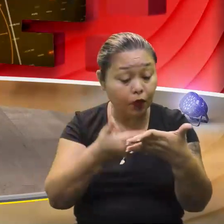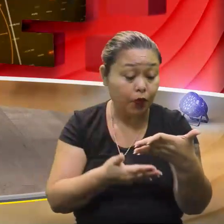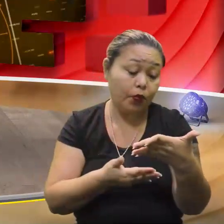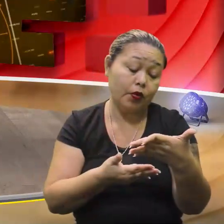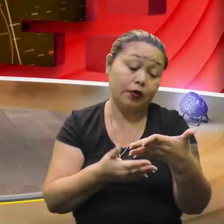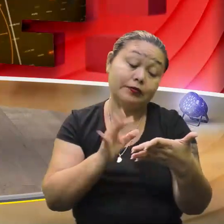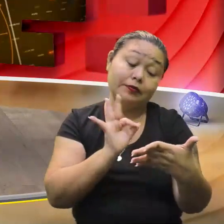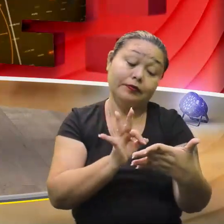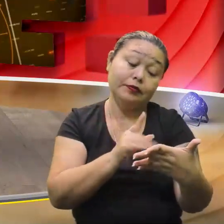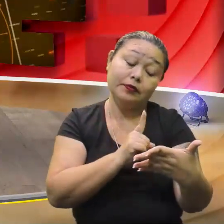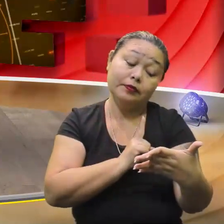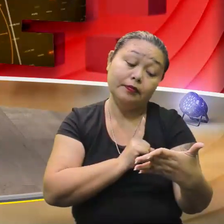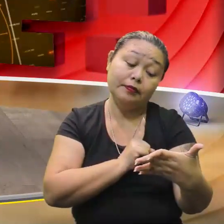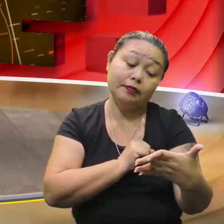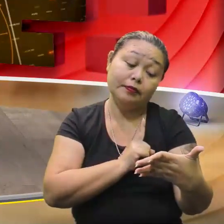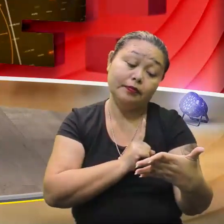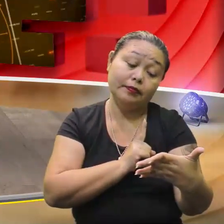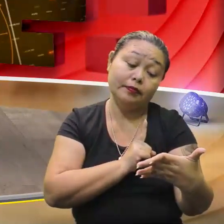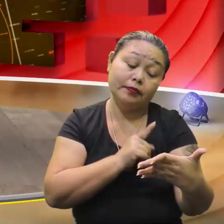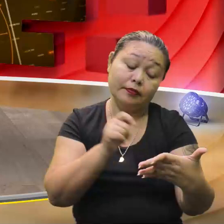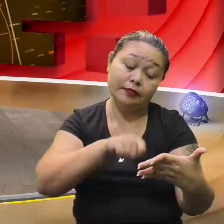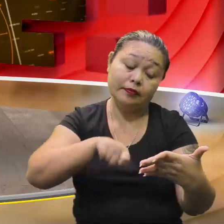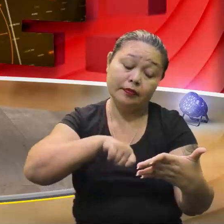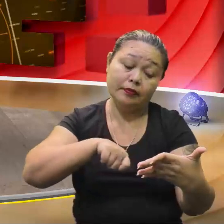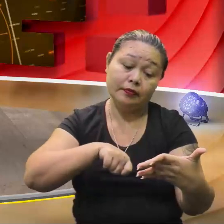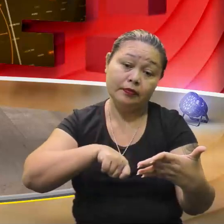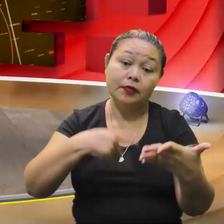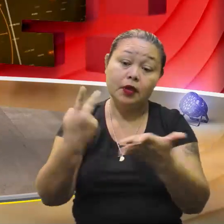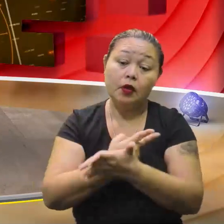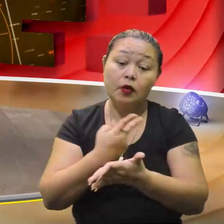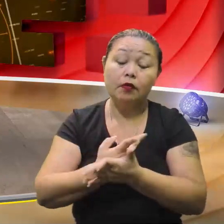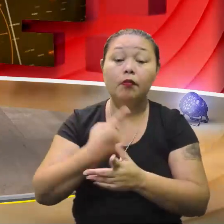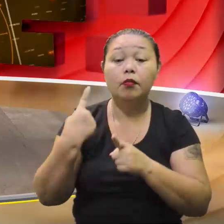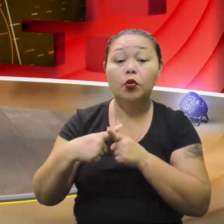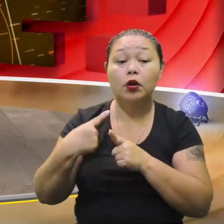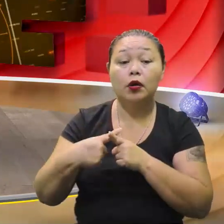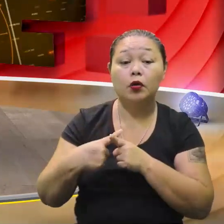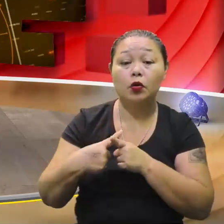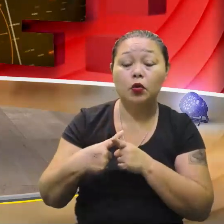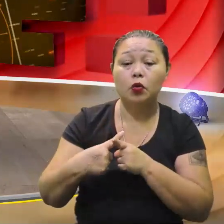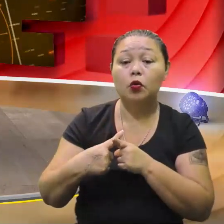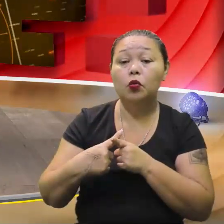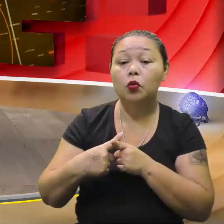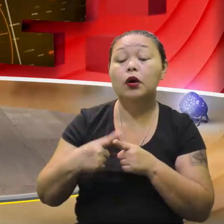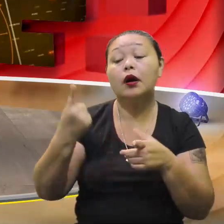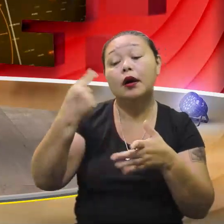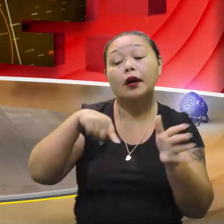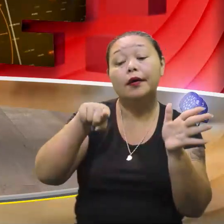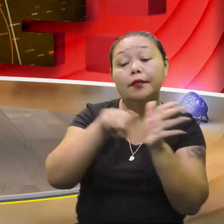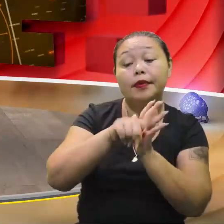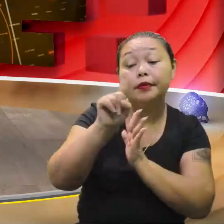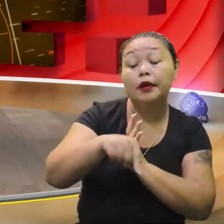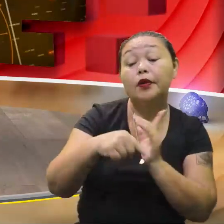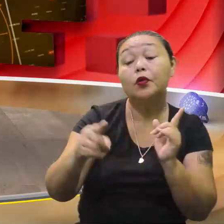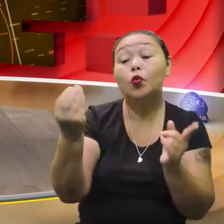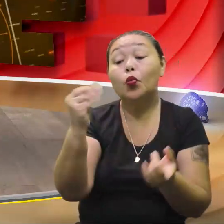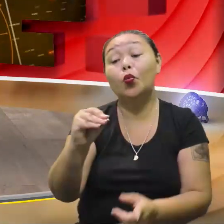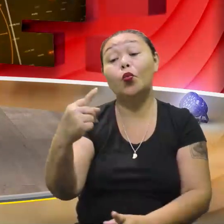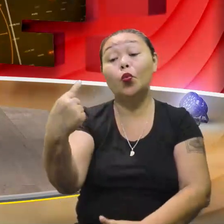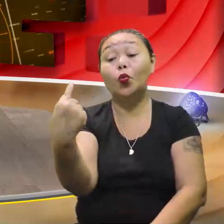e fala, tá certo. Na hora de correr isso, ele coloca errado. Por quê? Porque era menos 1, ele colocou 1. É.